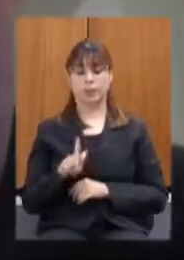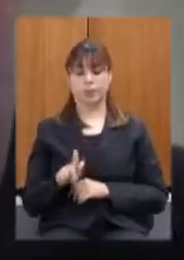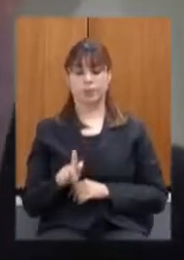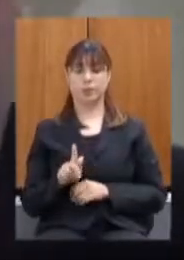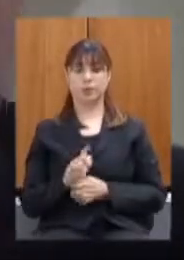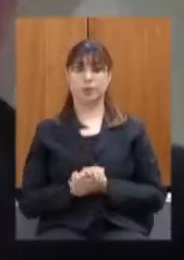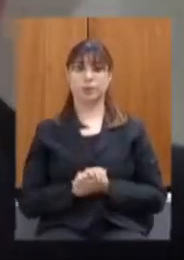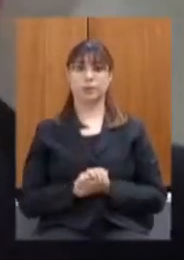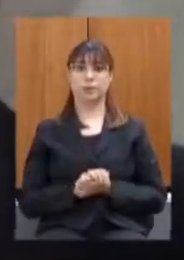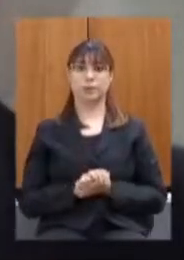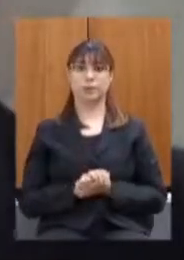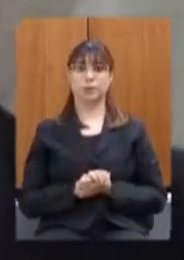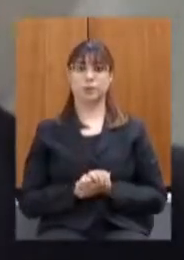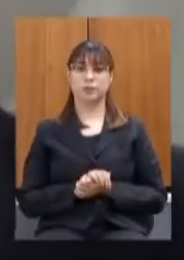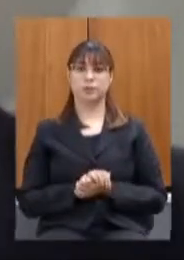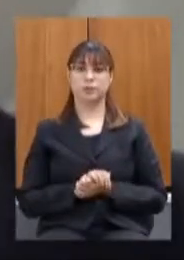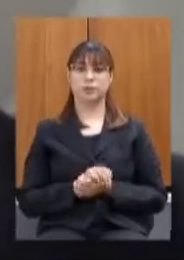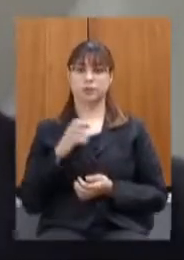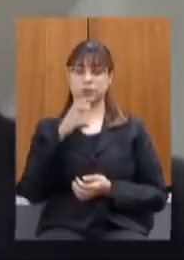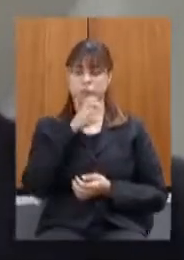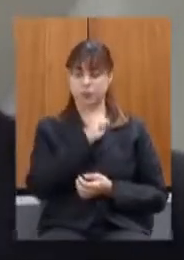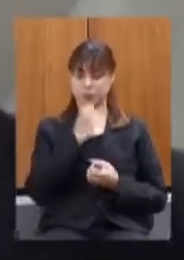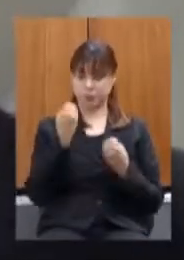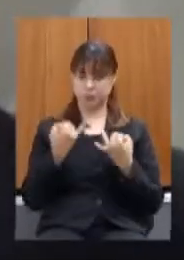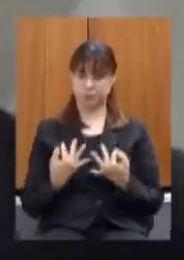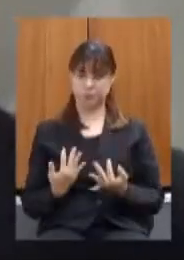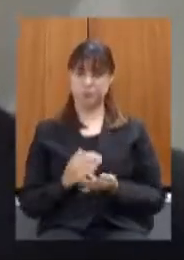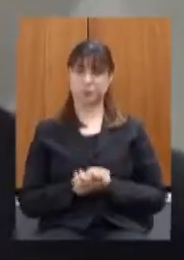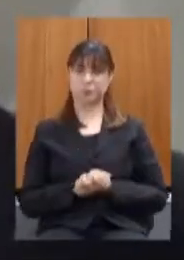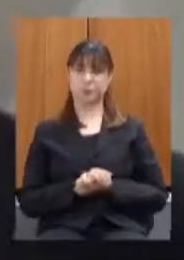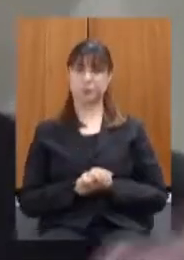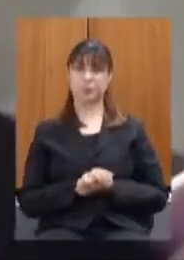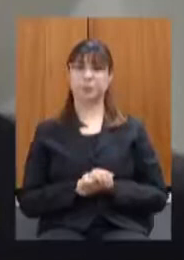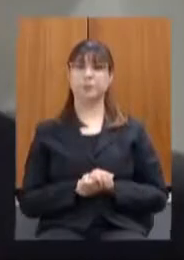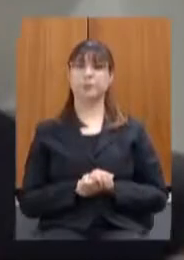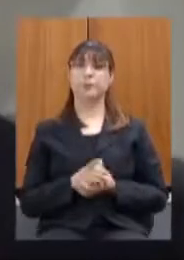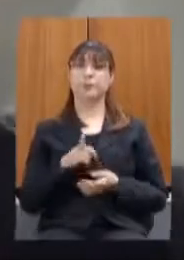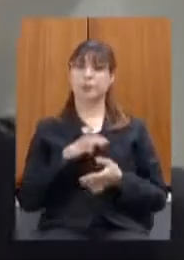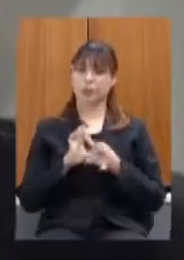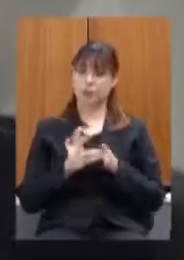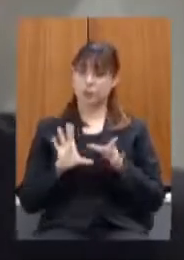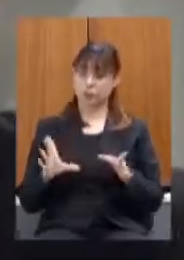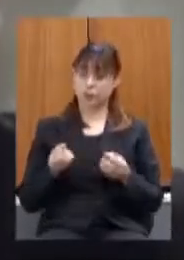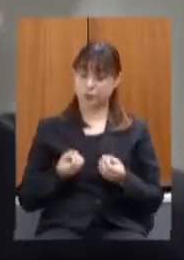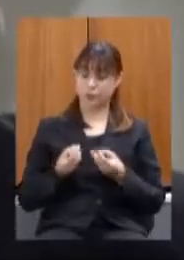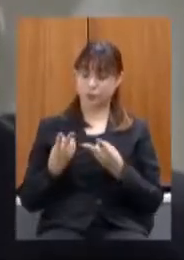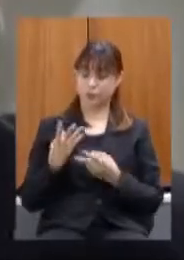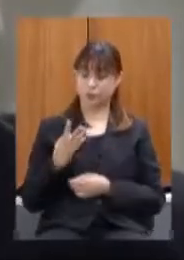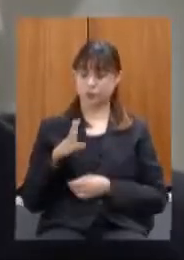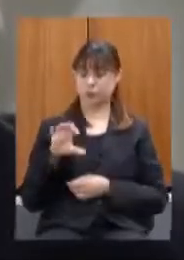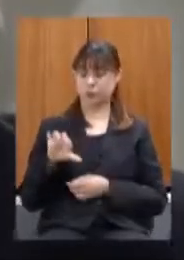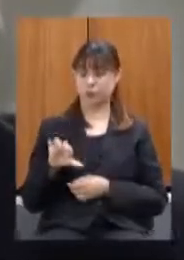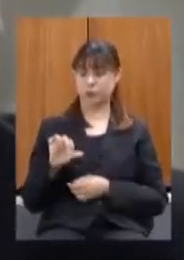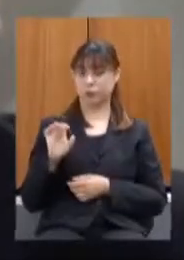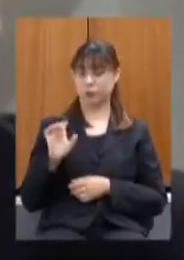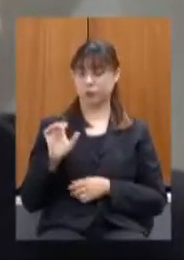deixa eu colocar aqui rapidamente existe autorização para se vender 49%